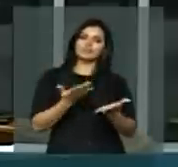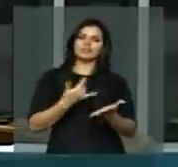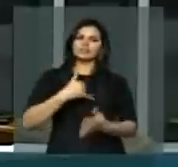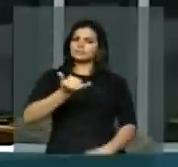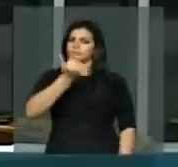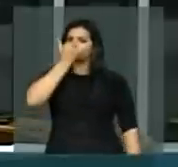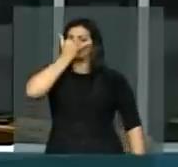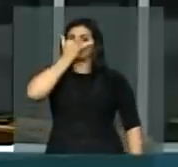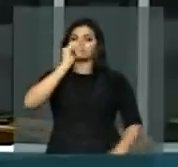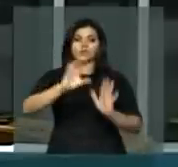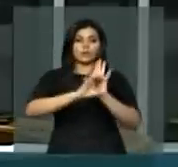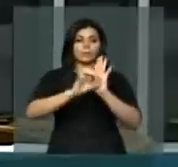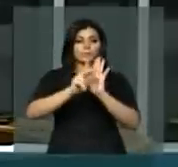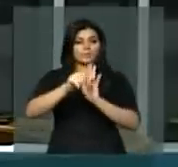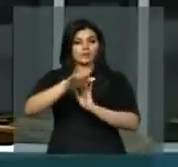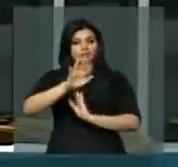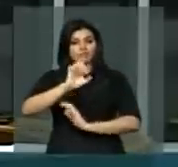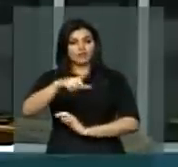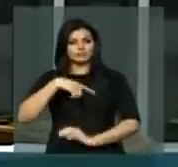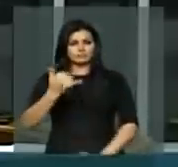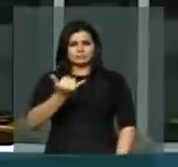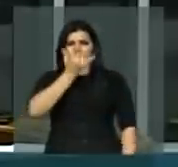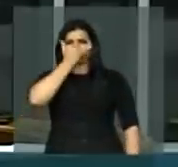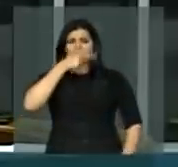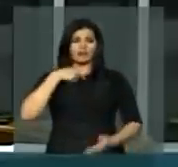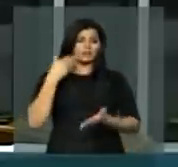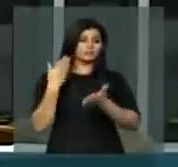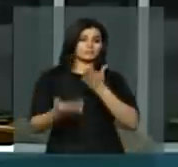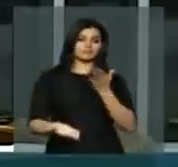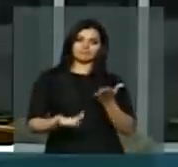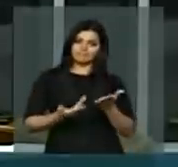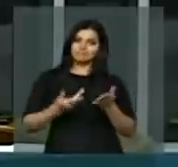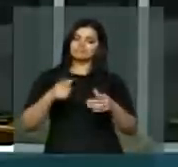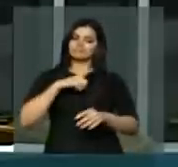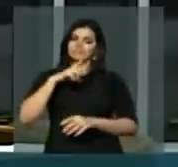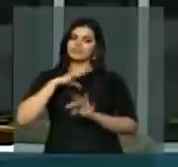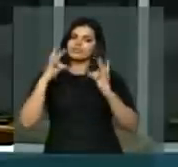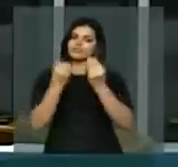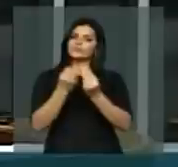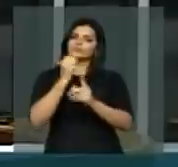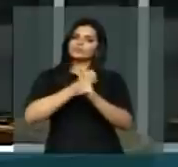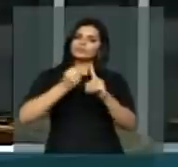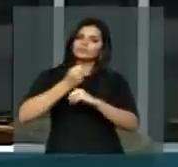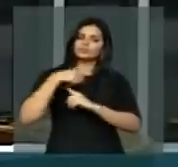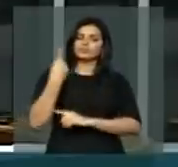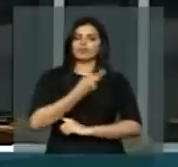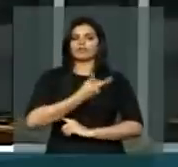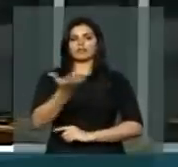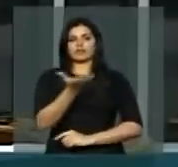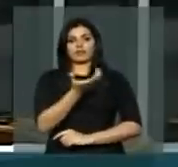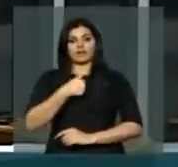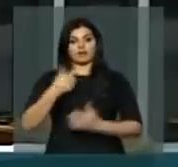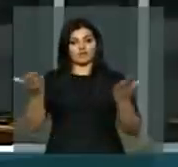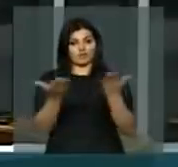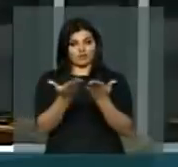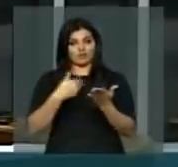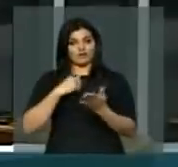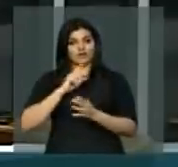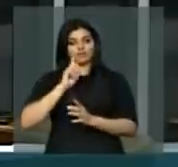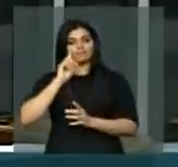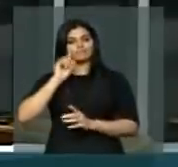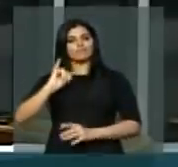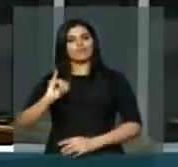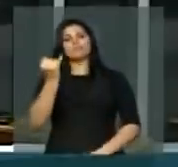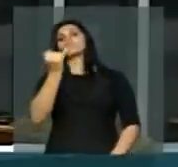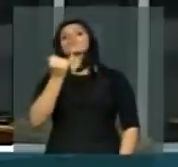assista uma hecatombe, um desastre naquilo que nós estamos tendo agora uma